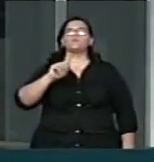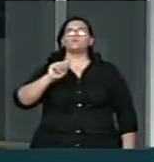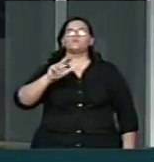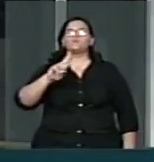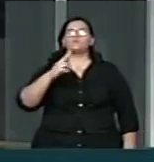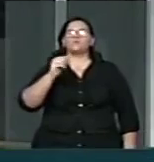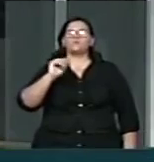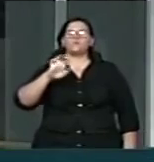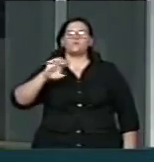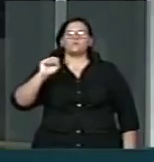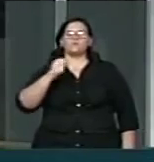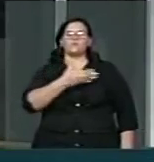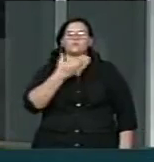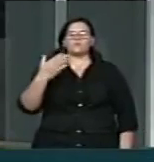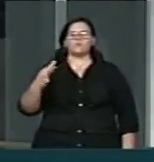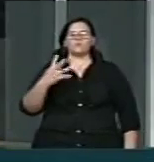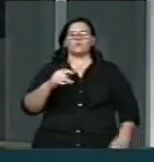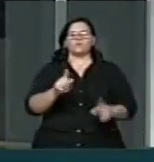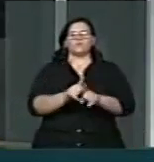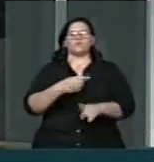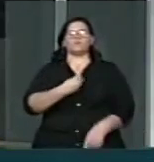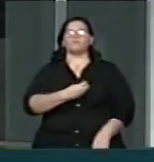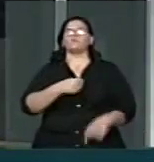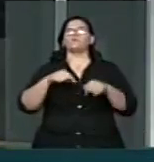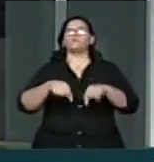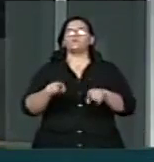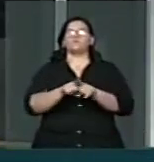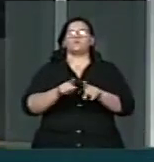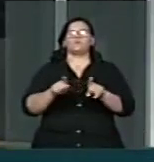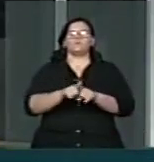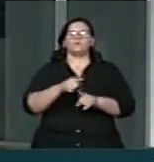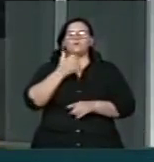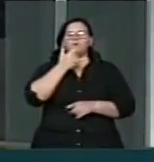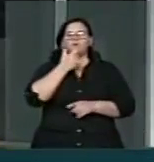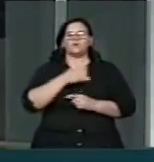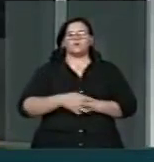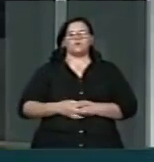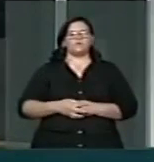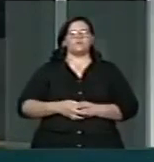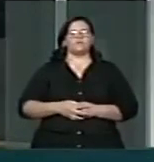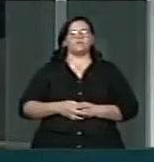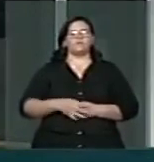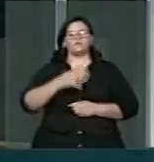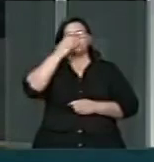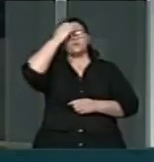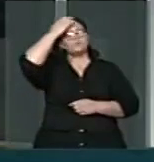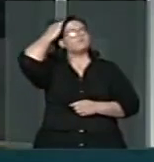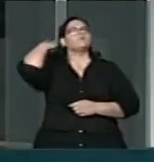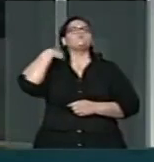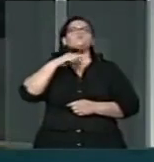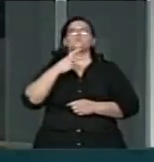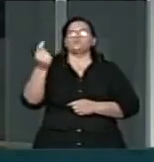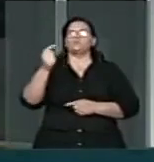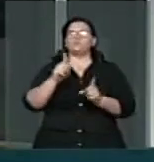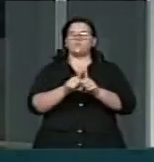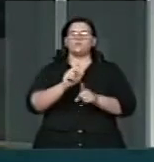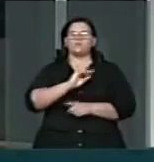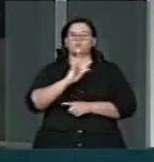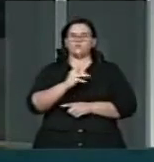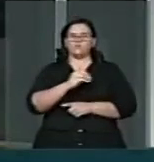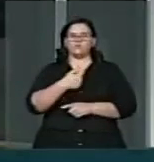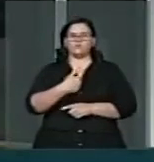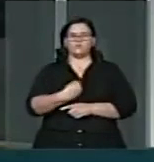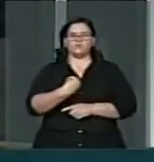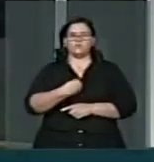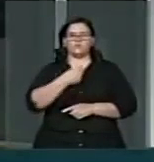Senhoras e senhores aqui presentes, os que já estiveram aqui, que por compromisso tiveram que se retirar, como tive